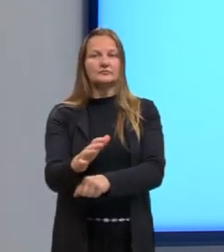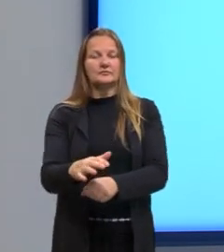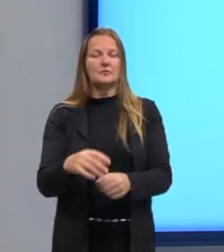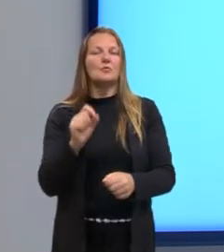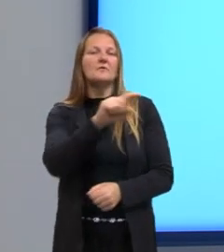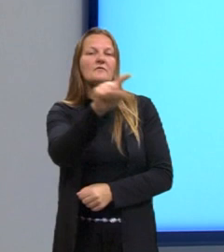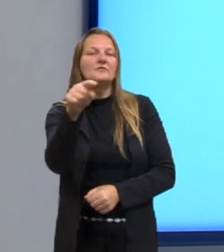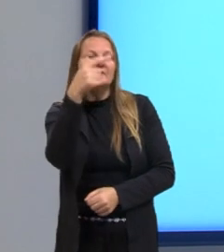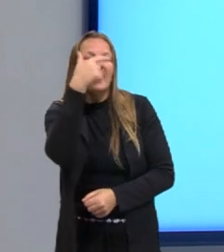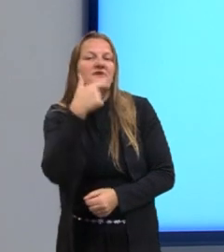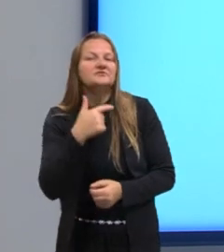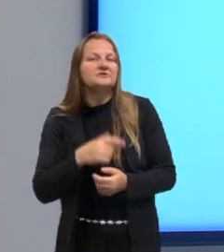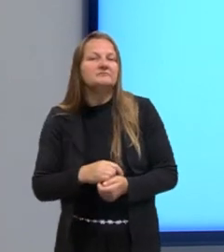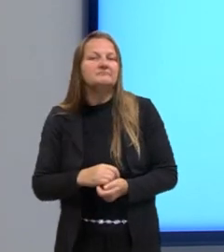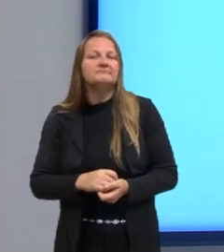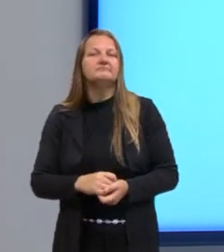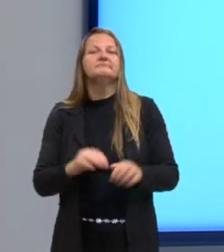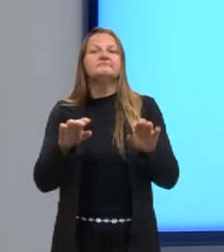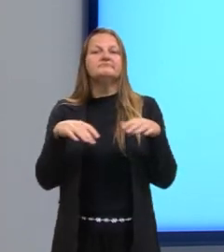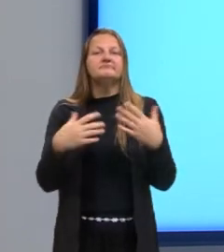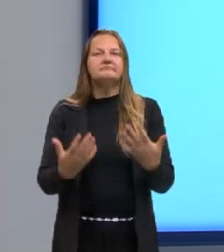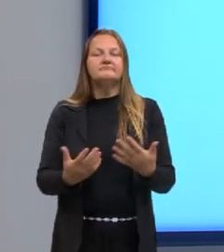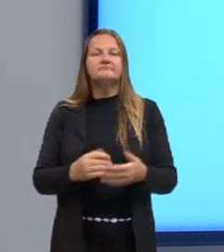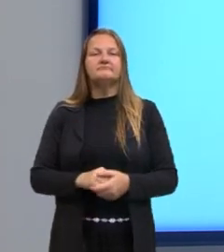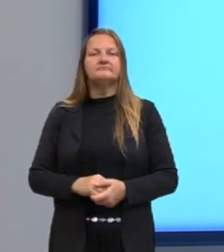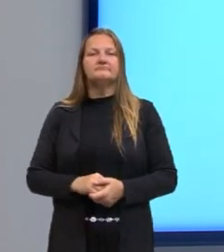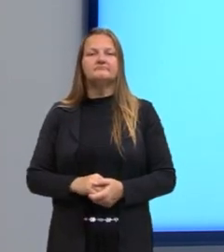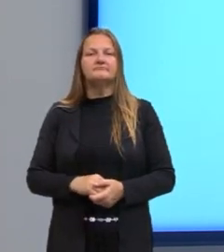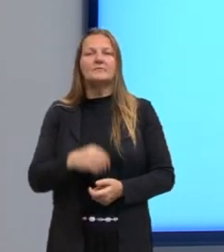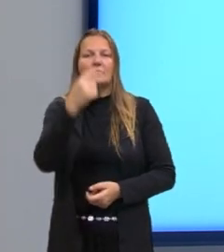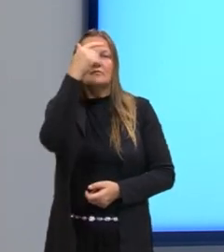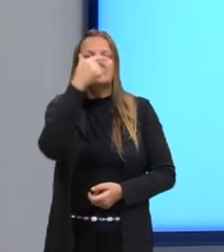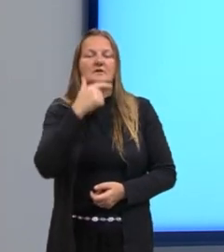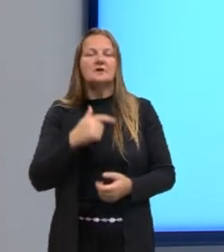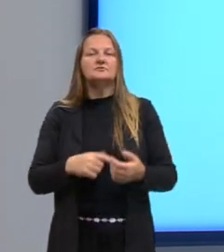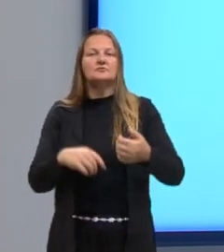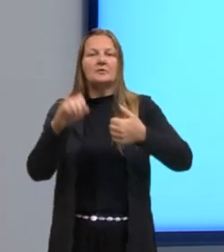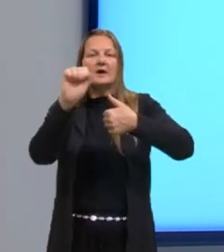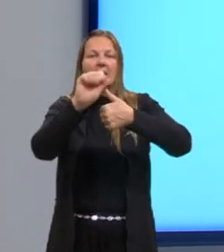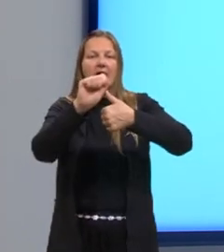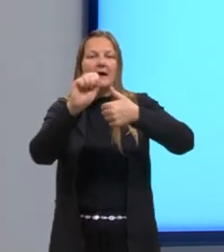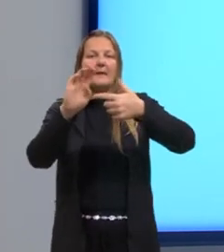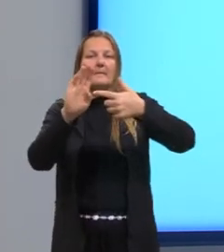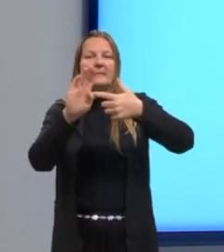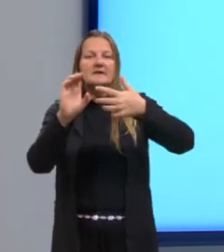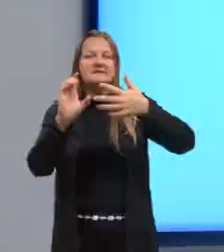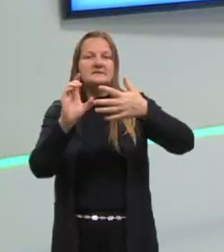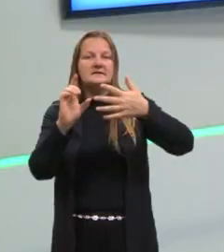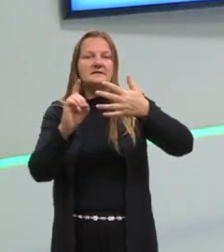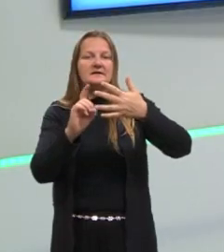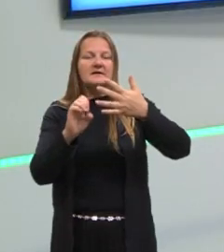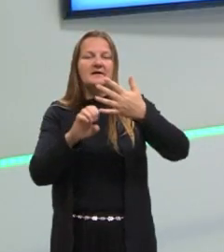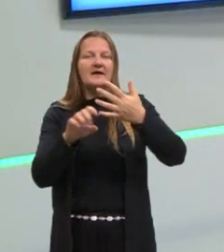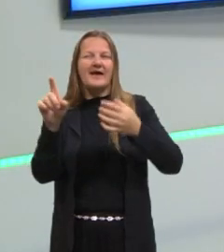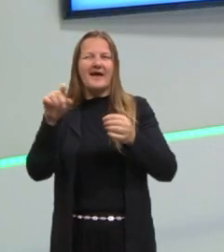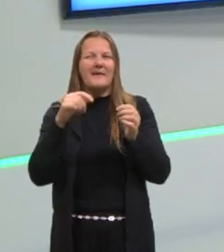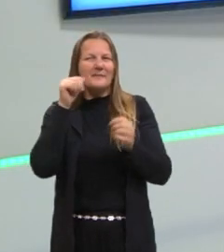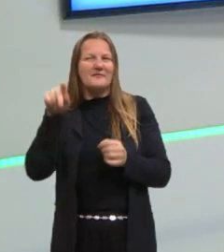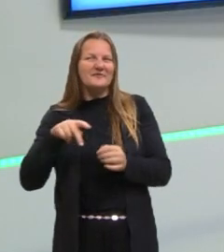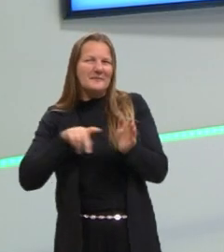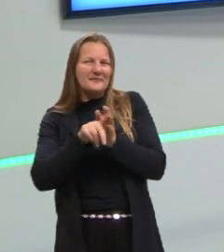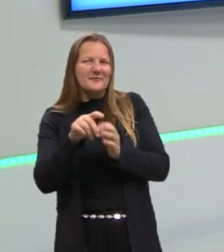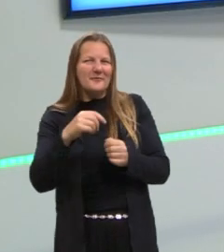acham? E aí, os guris que estão aí atrás das câmeras. O que vocês acham? Dão aí uma opinião.